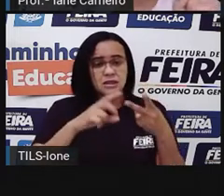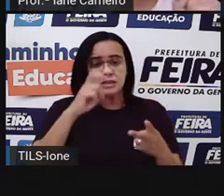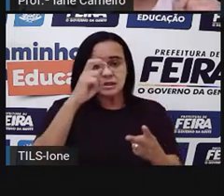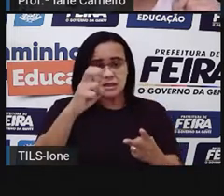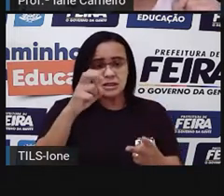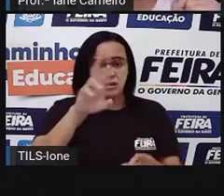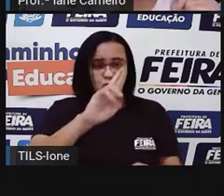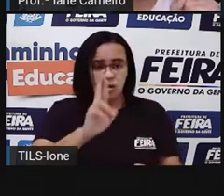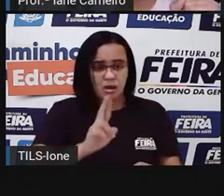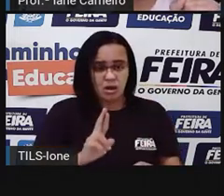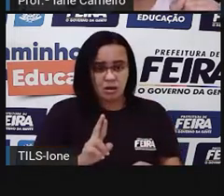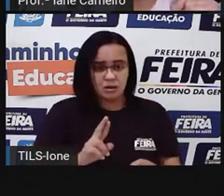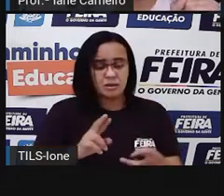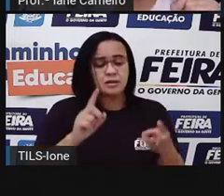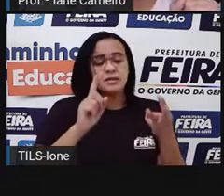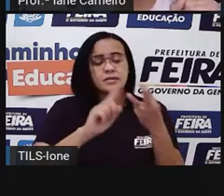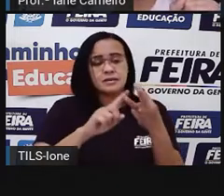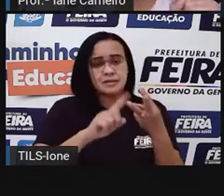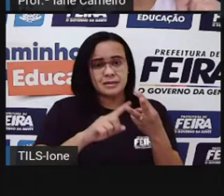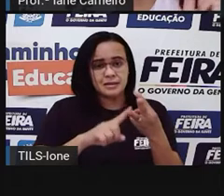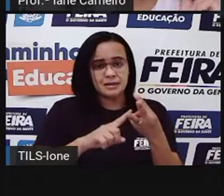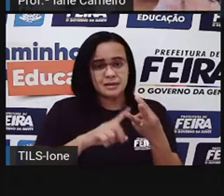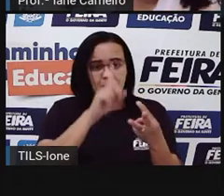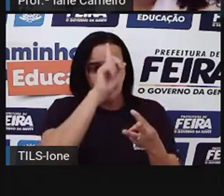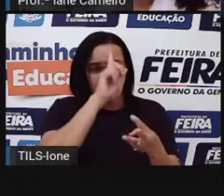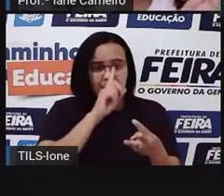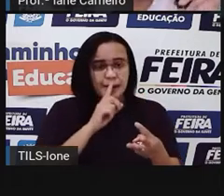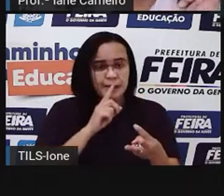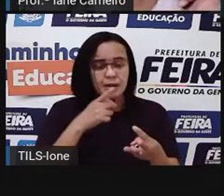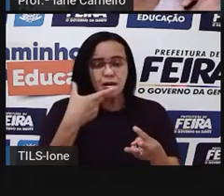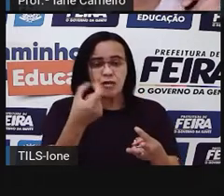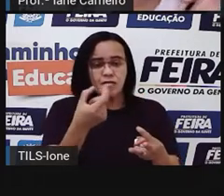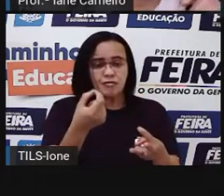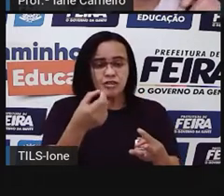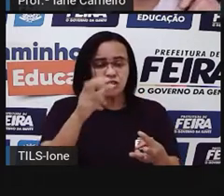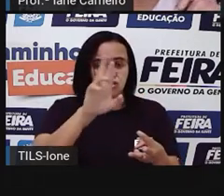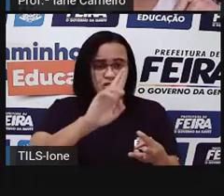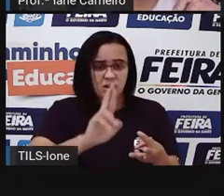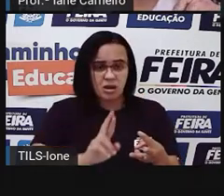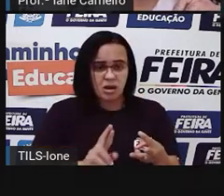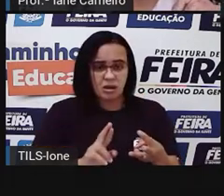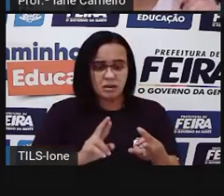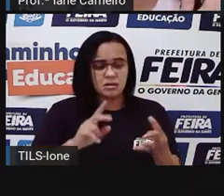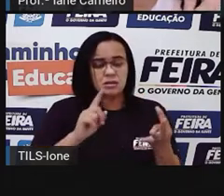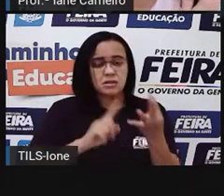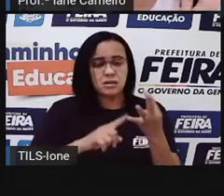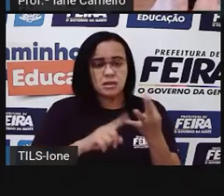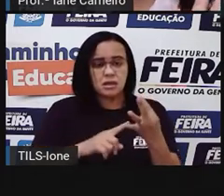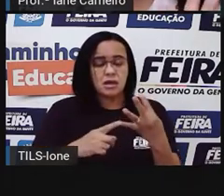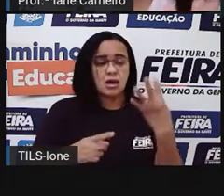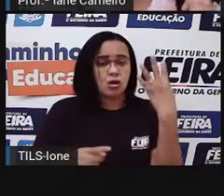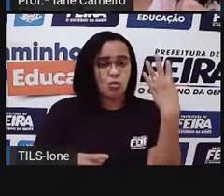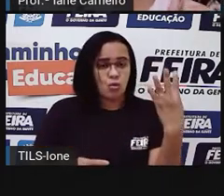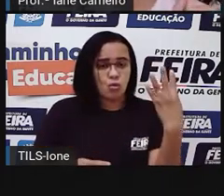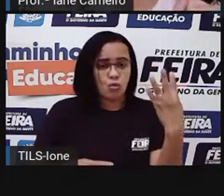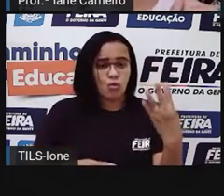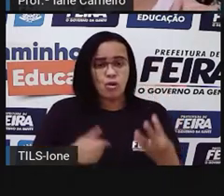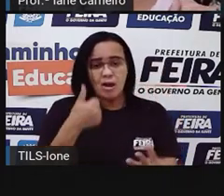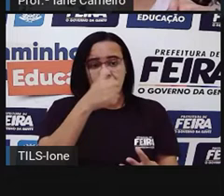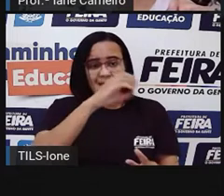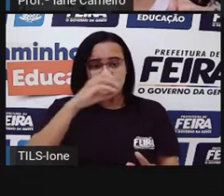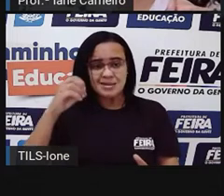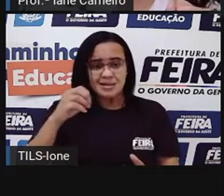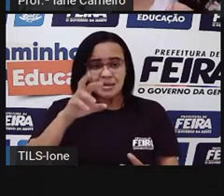A terceira, essa aqui amarelinha, R$20,00. A quarta, R$100,00.